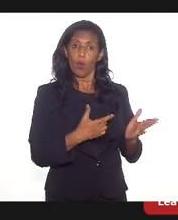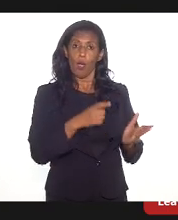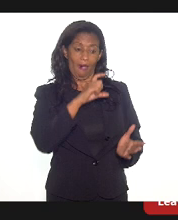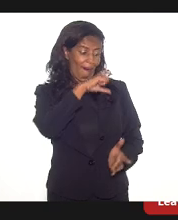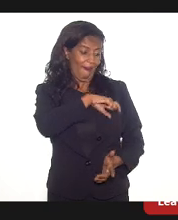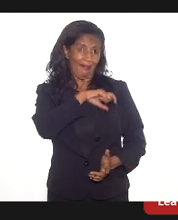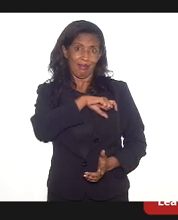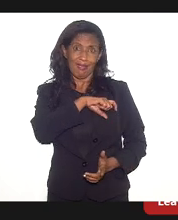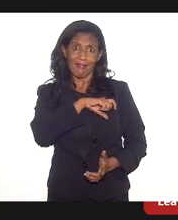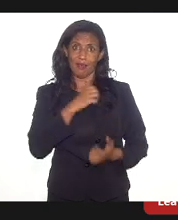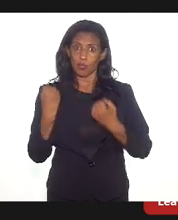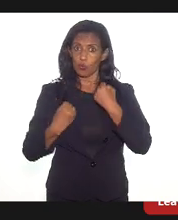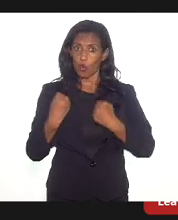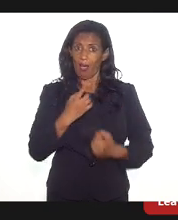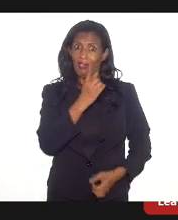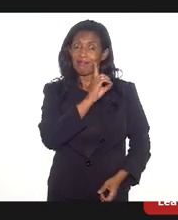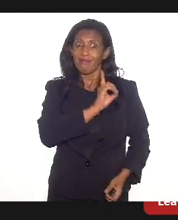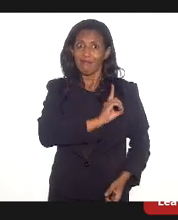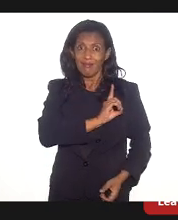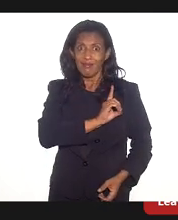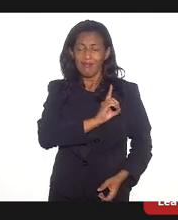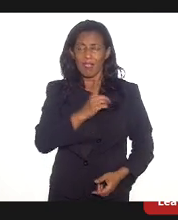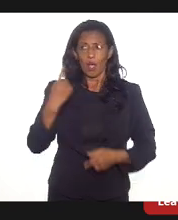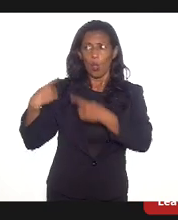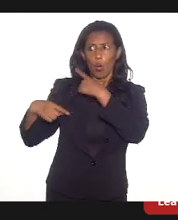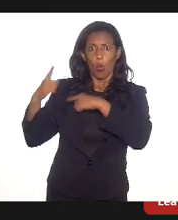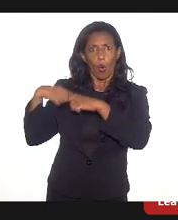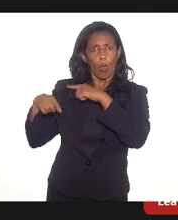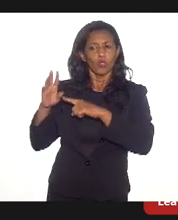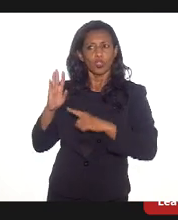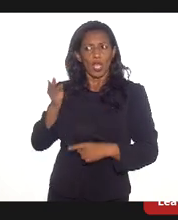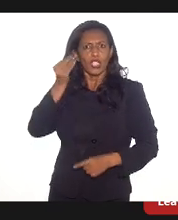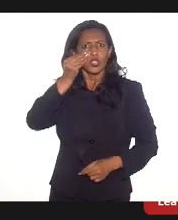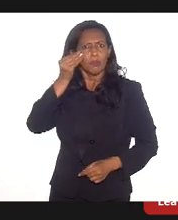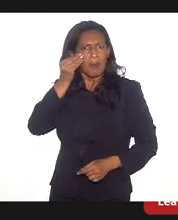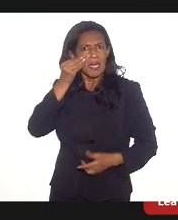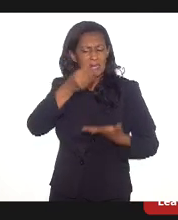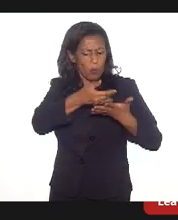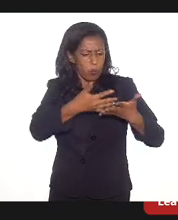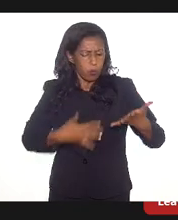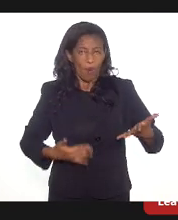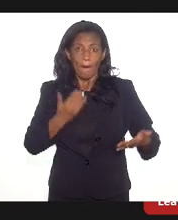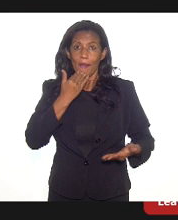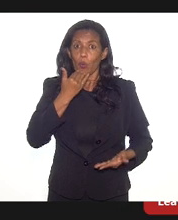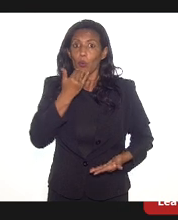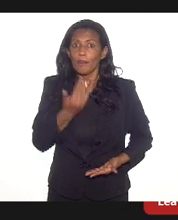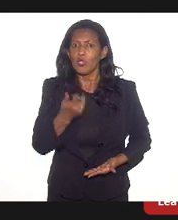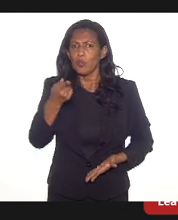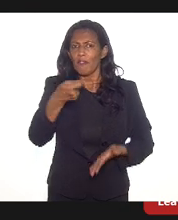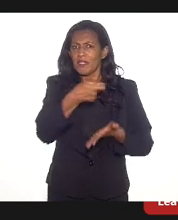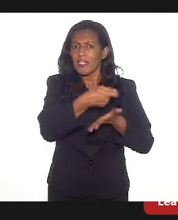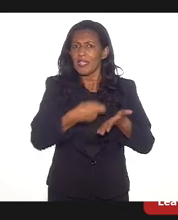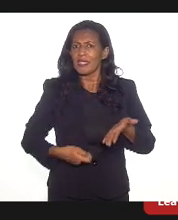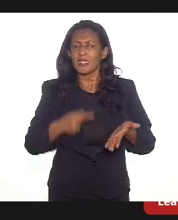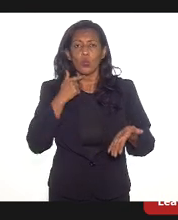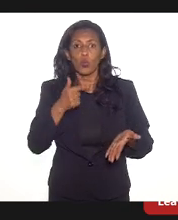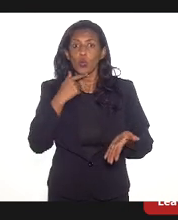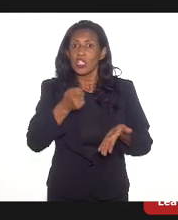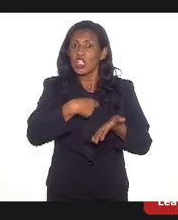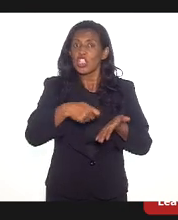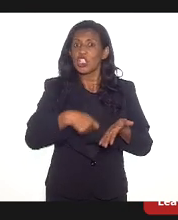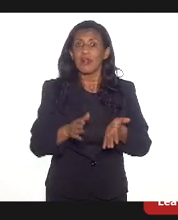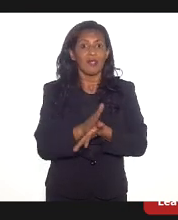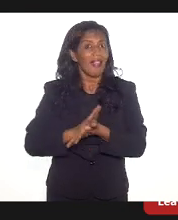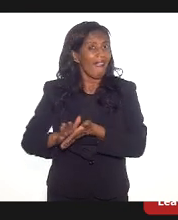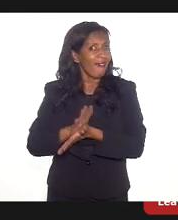tinha uma ótima passagem nos serviços anteriores, mas quando foi solicitado que ele fizesse uma pequena redação, ele não conseguiu fazer a